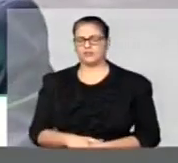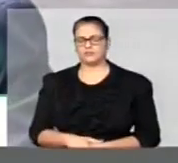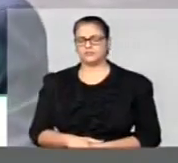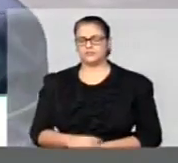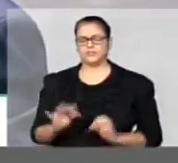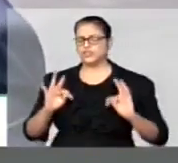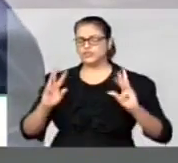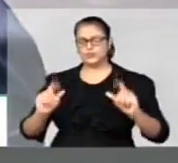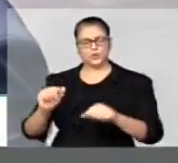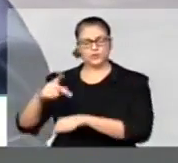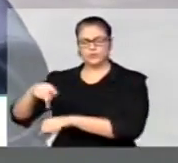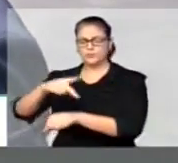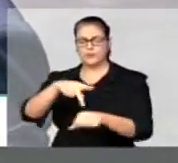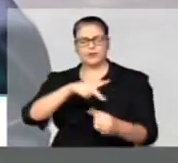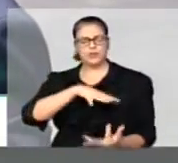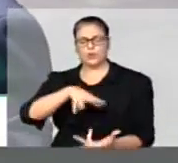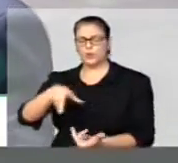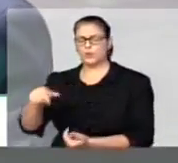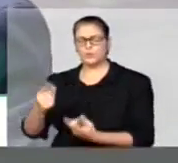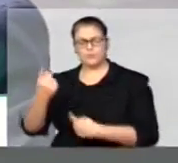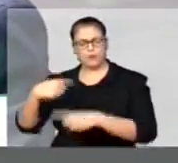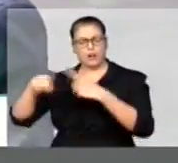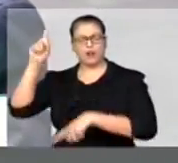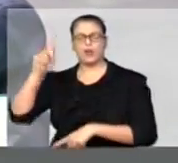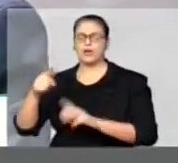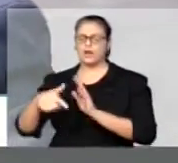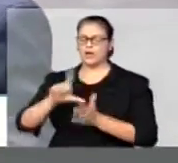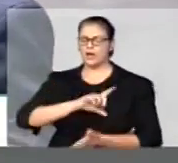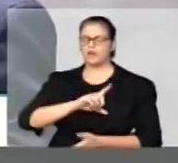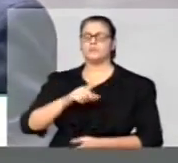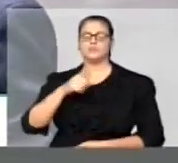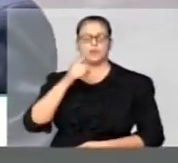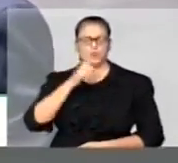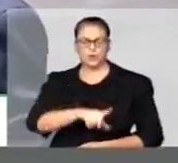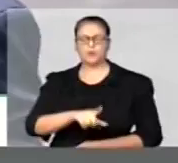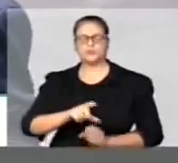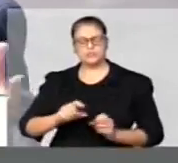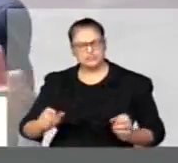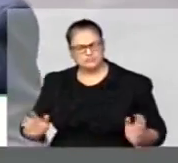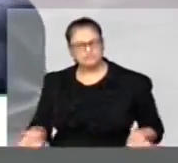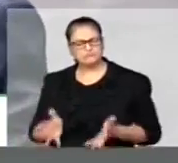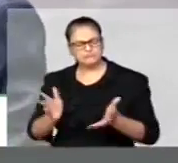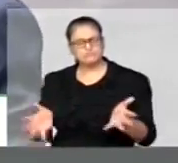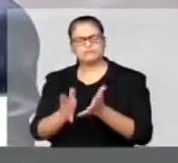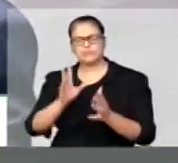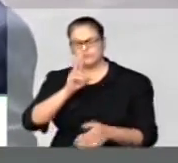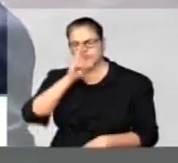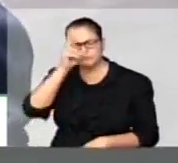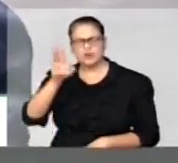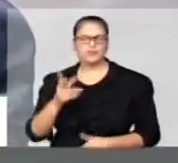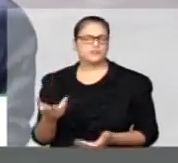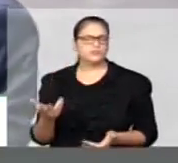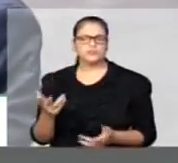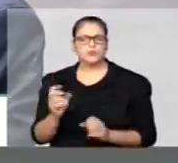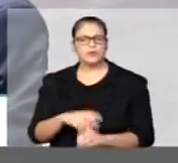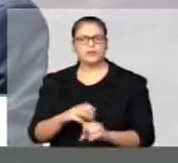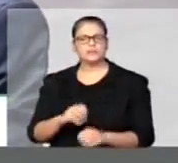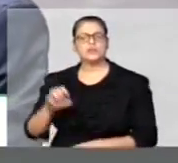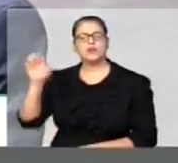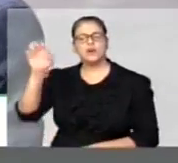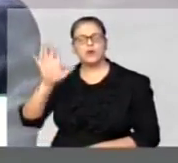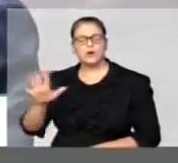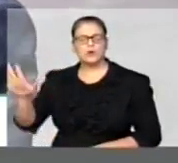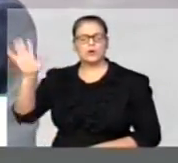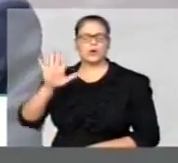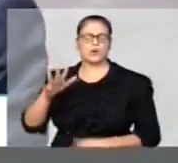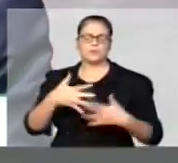mundo, houve um investimento forte dos governos, isso os países europeus, Estados Unidos, todos os